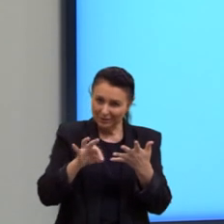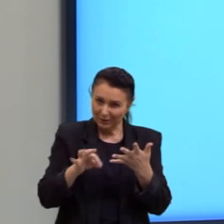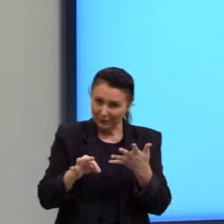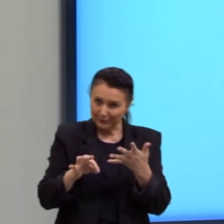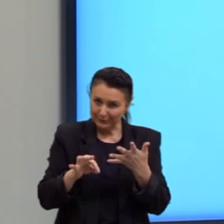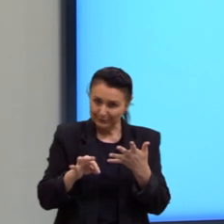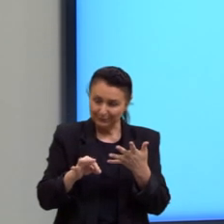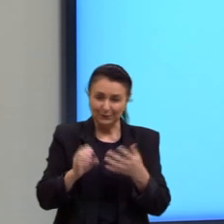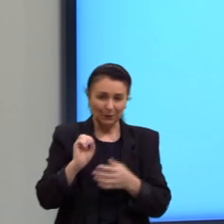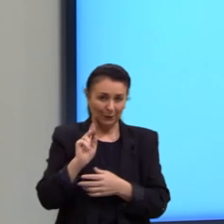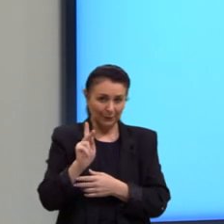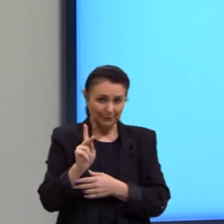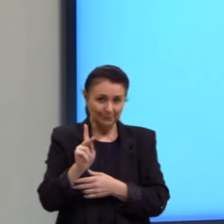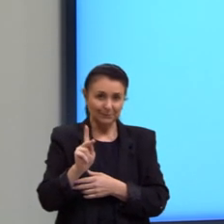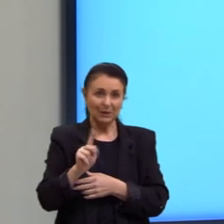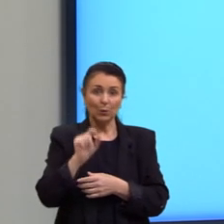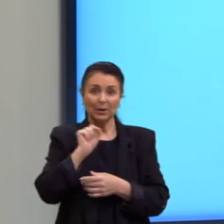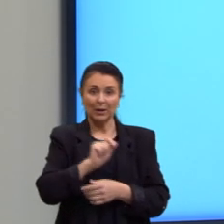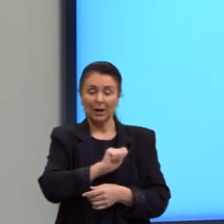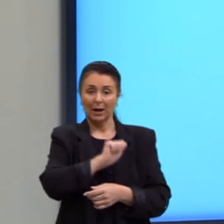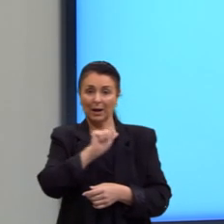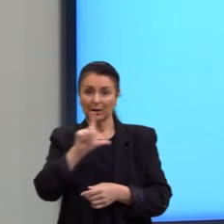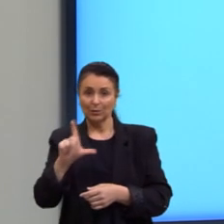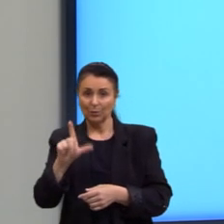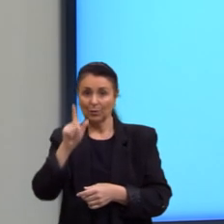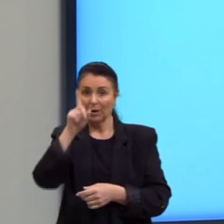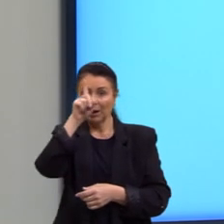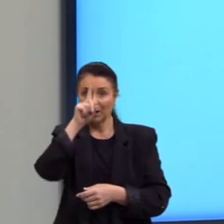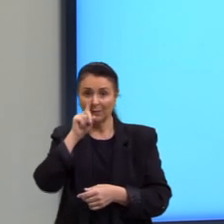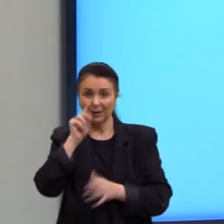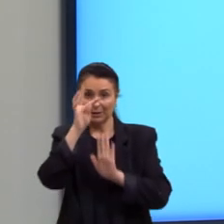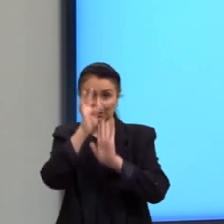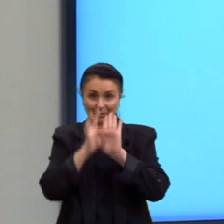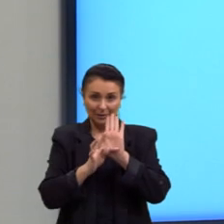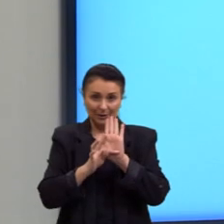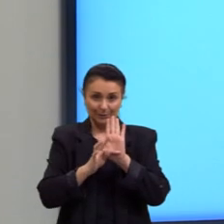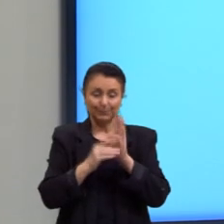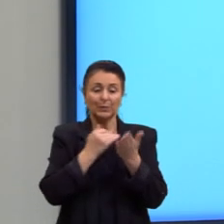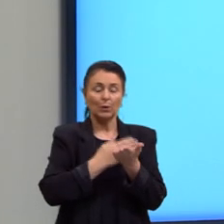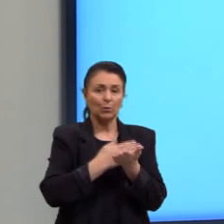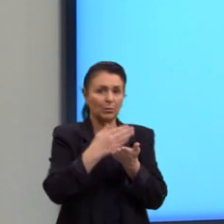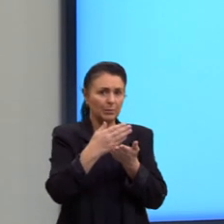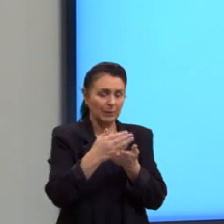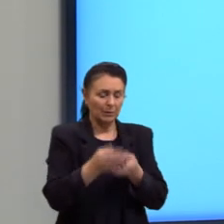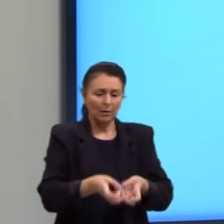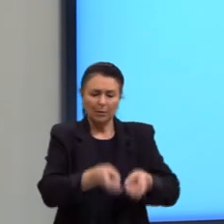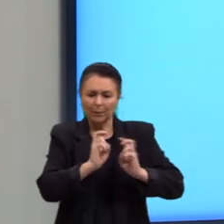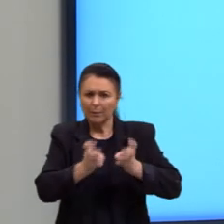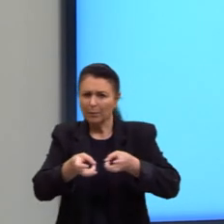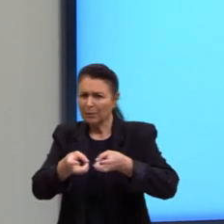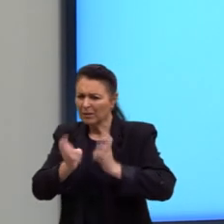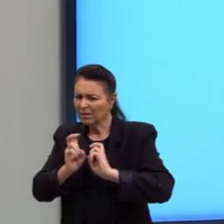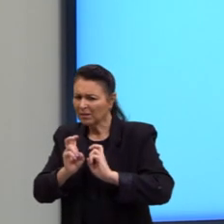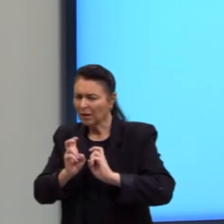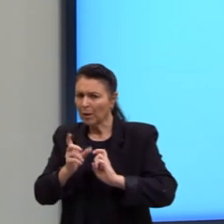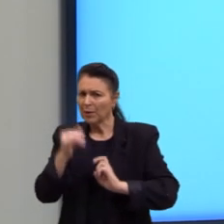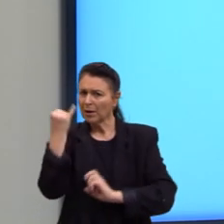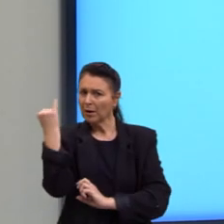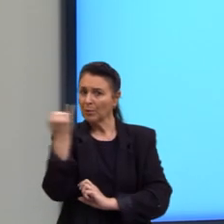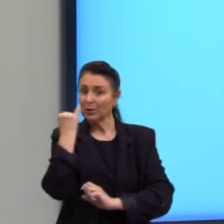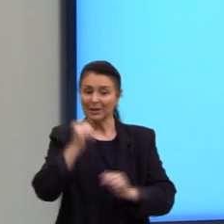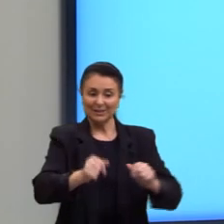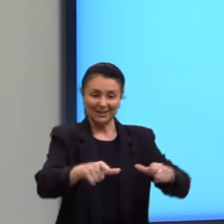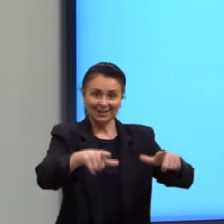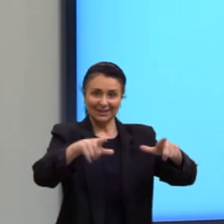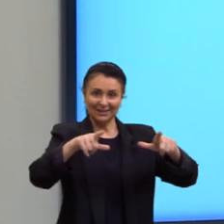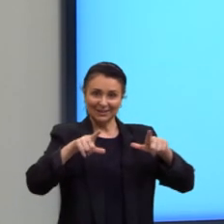marcações colorido, em amarelo e azul, lá no início, com efeito, nota-se que a importância da certidão de